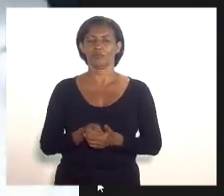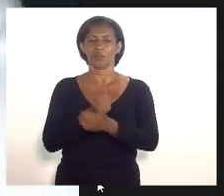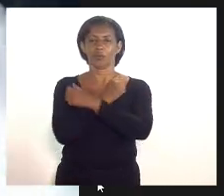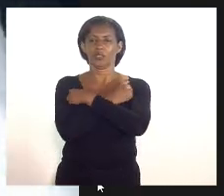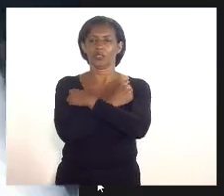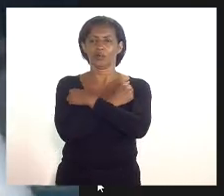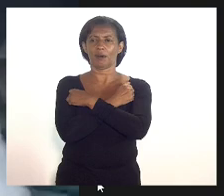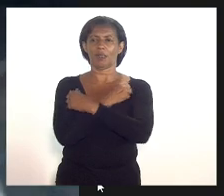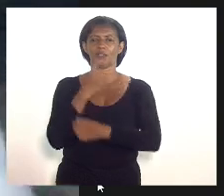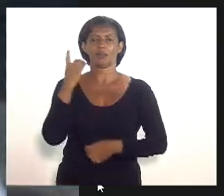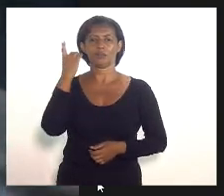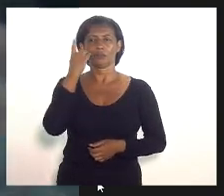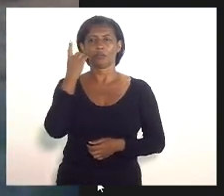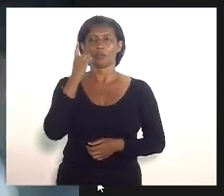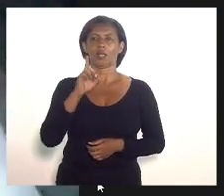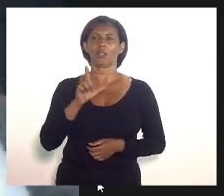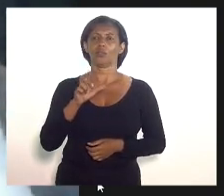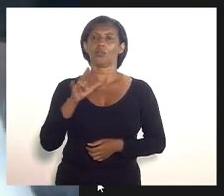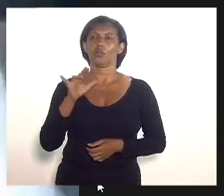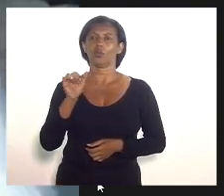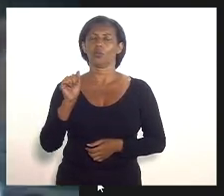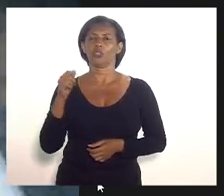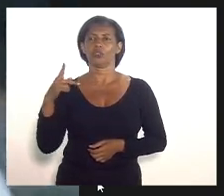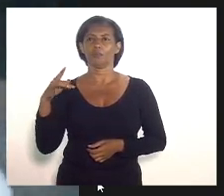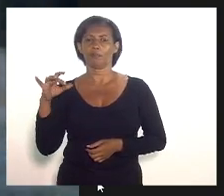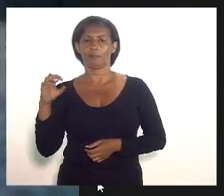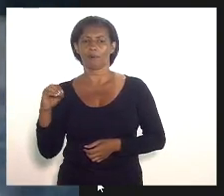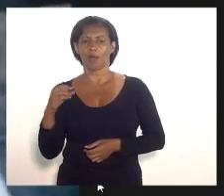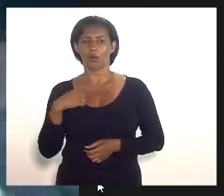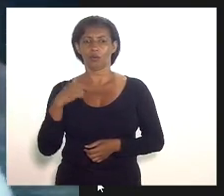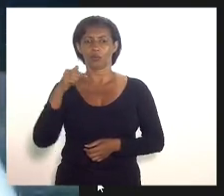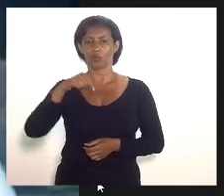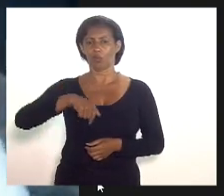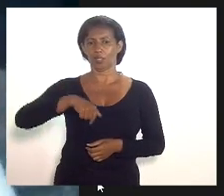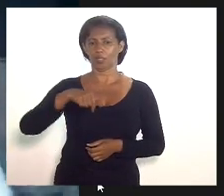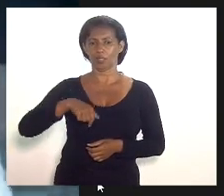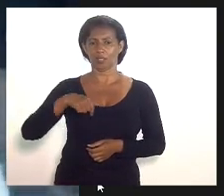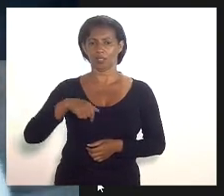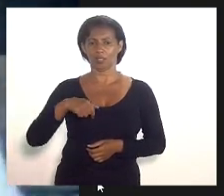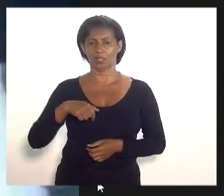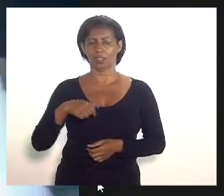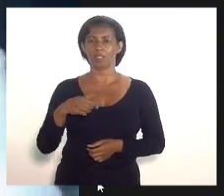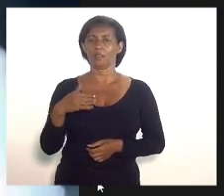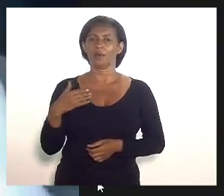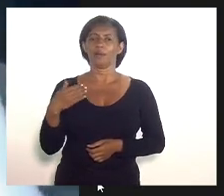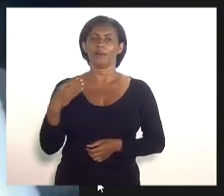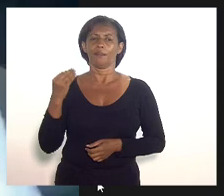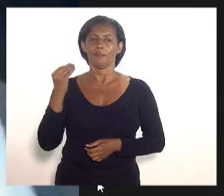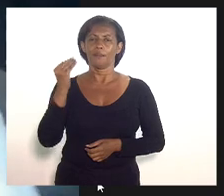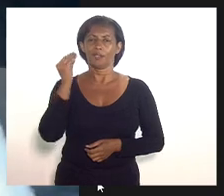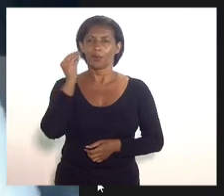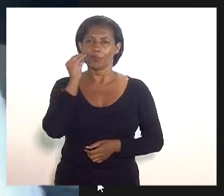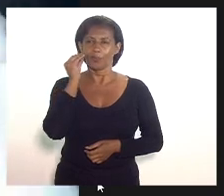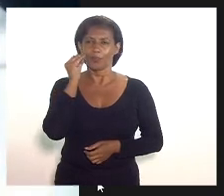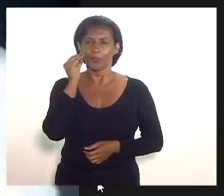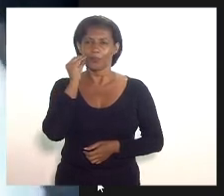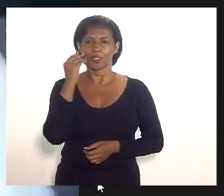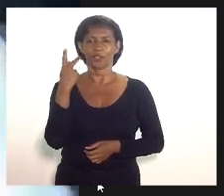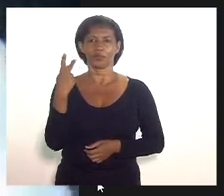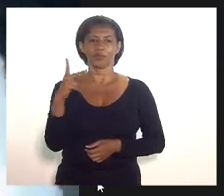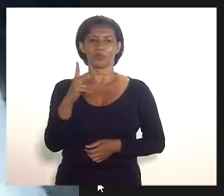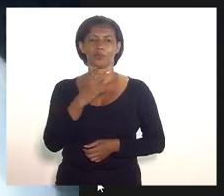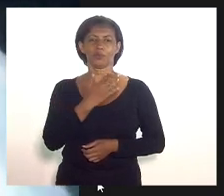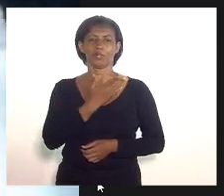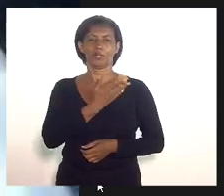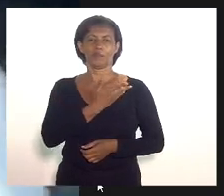dos palmos sempre uma honra estar com vossa excelência estou aqui agora nesse momento mandar um beijo para sua colega e fiel escudeira